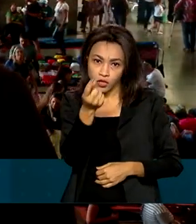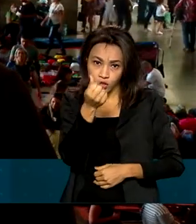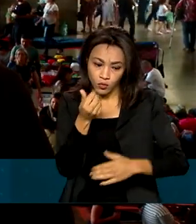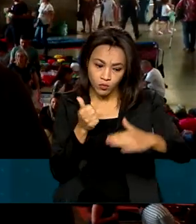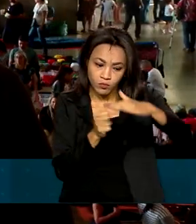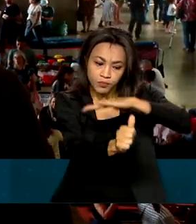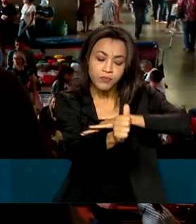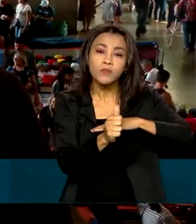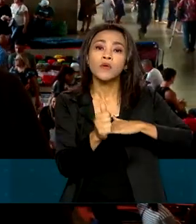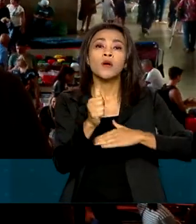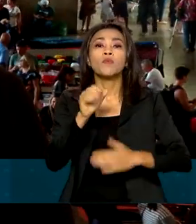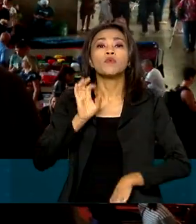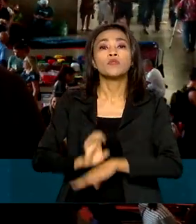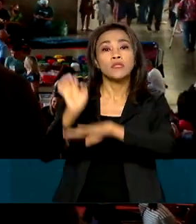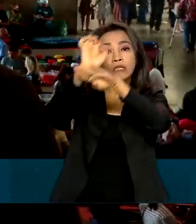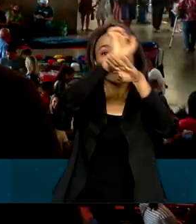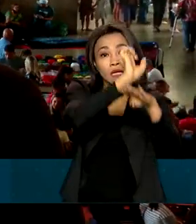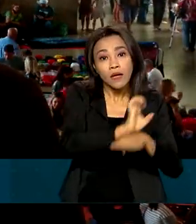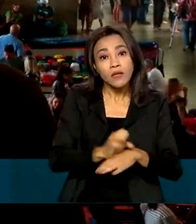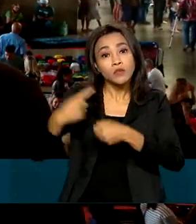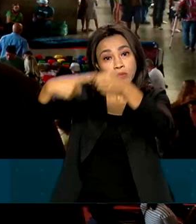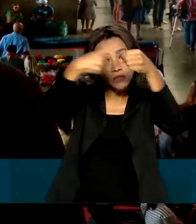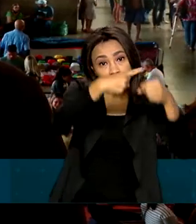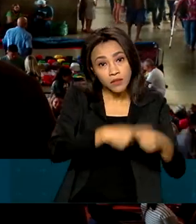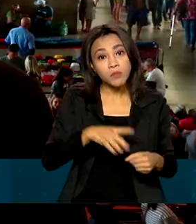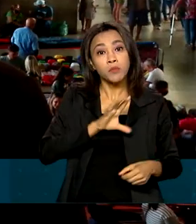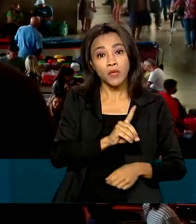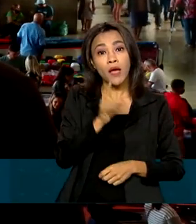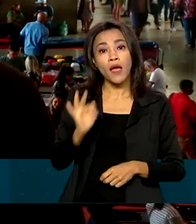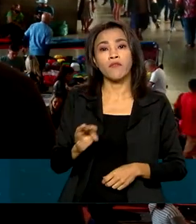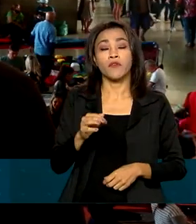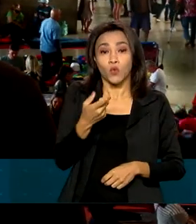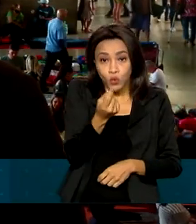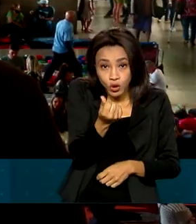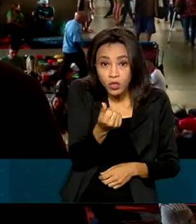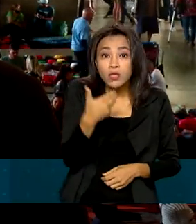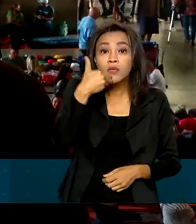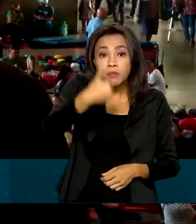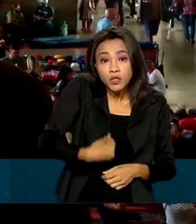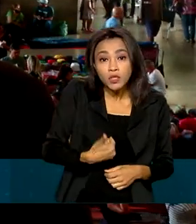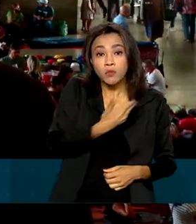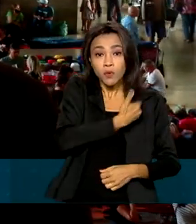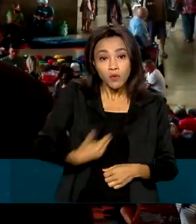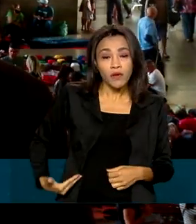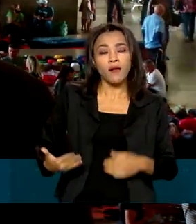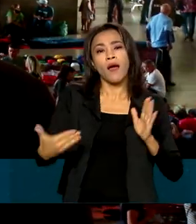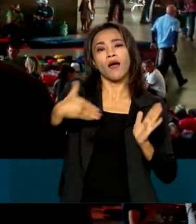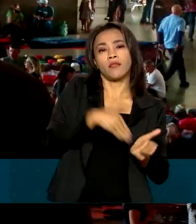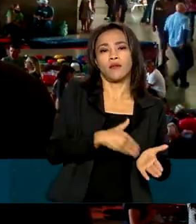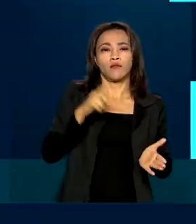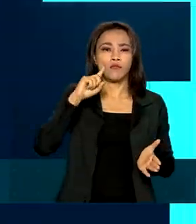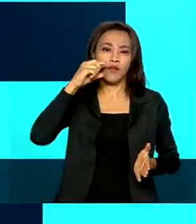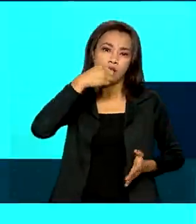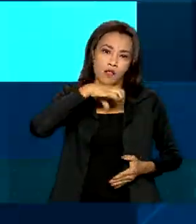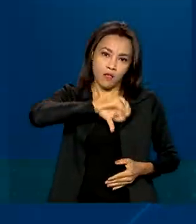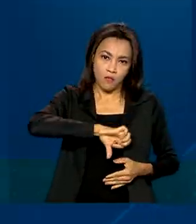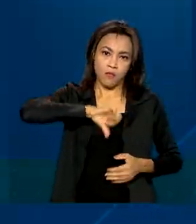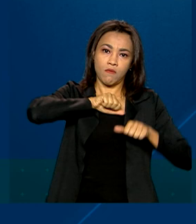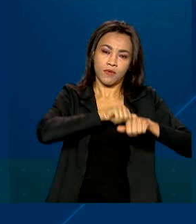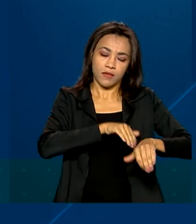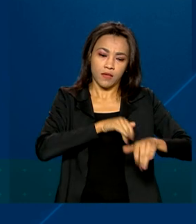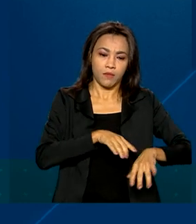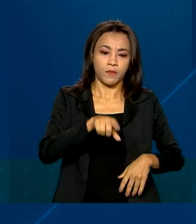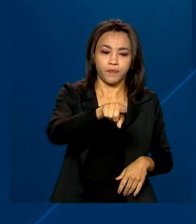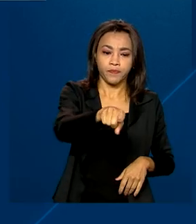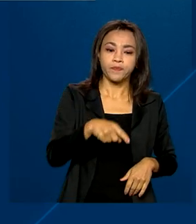municípios e ao Distrito Federal. Os recursos deverão ser solicitados até o dia 9 de setembro. O cadastramento